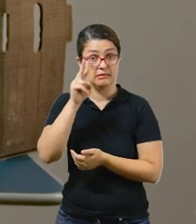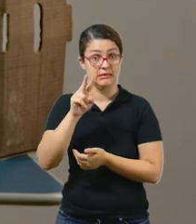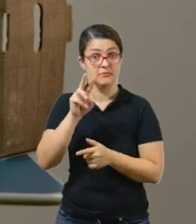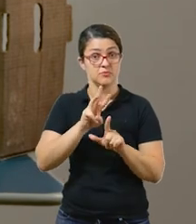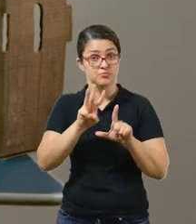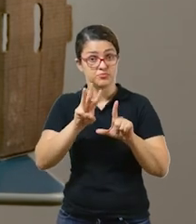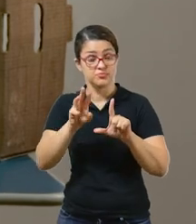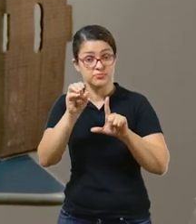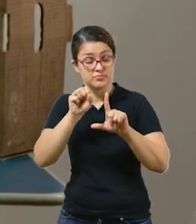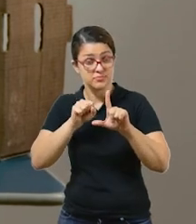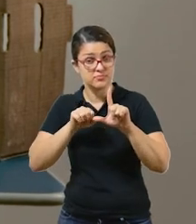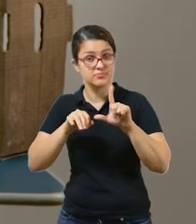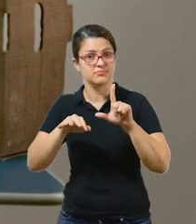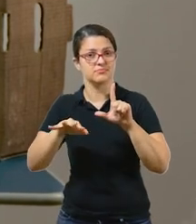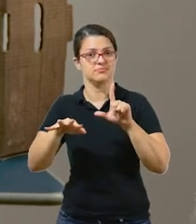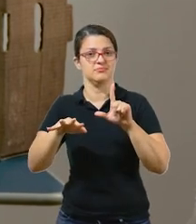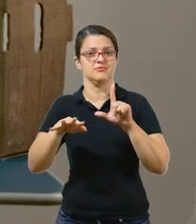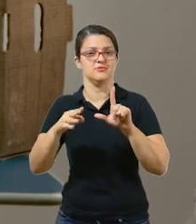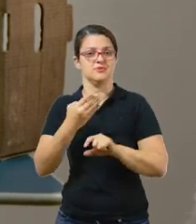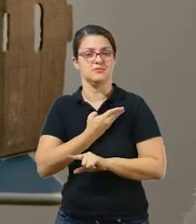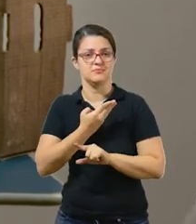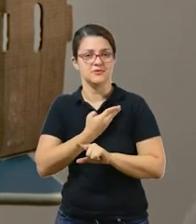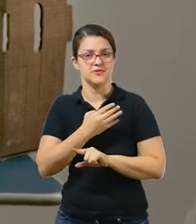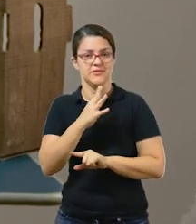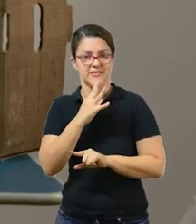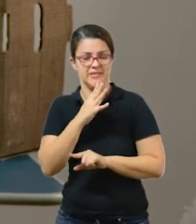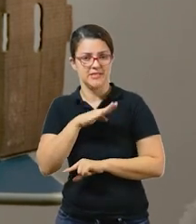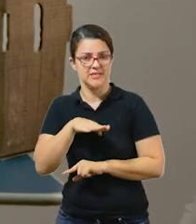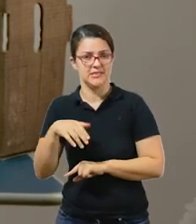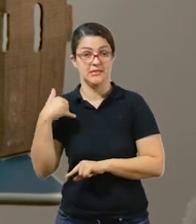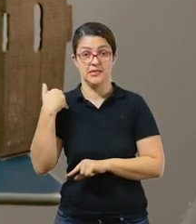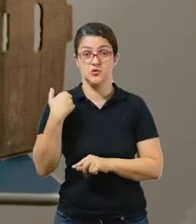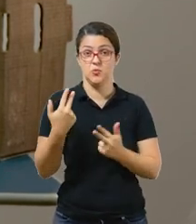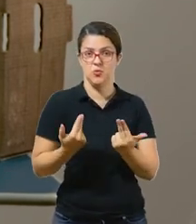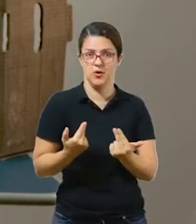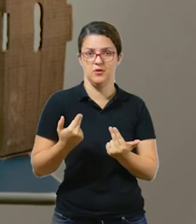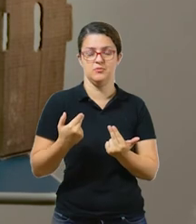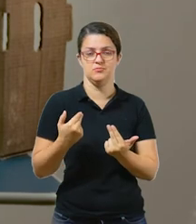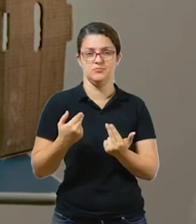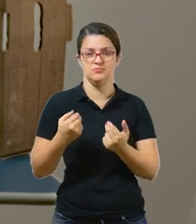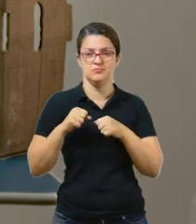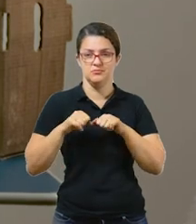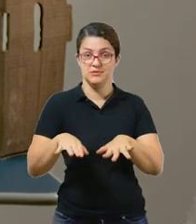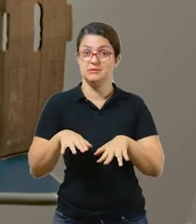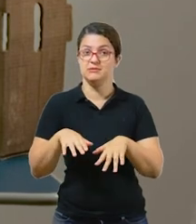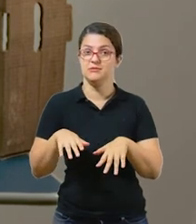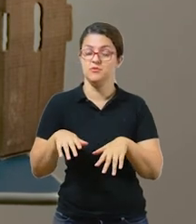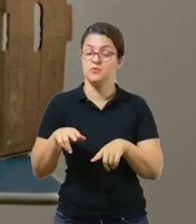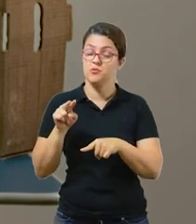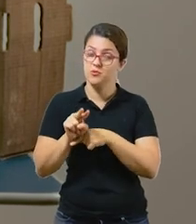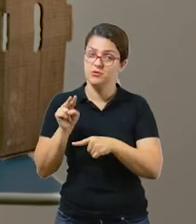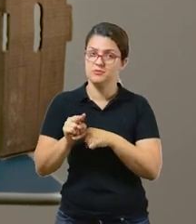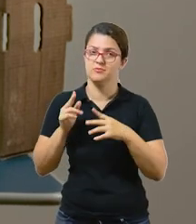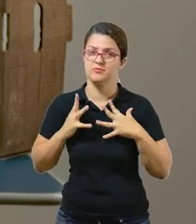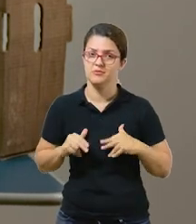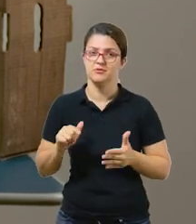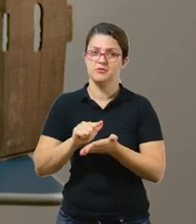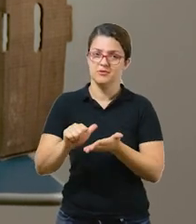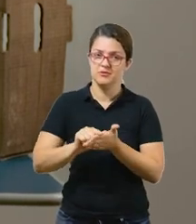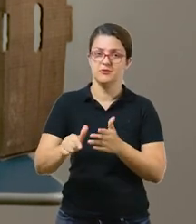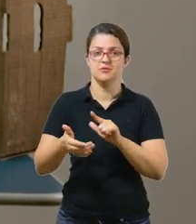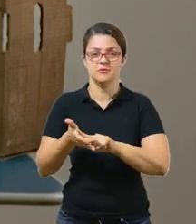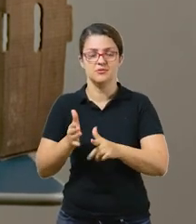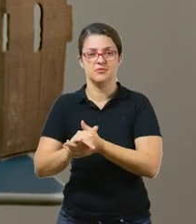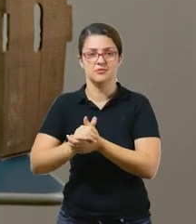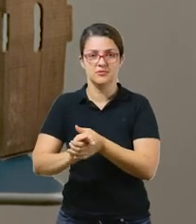compartilhar com as crianças que vocês conhecem, dessa mesma faixa etária, tá? Cuidando sempre da higiene, lavando as